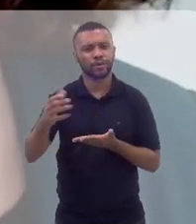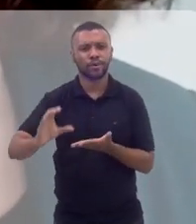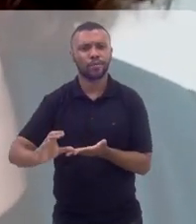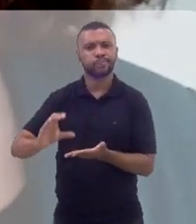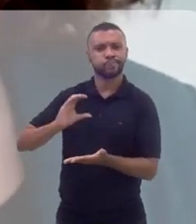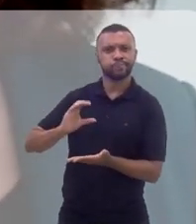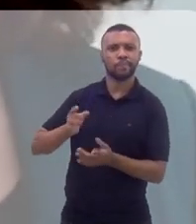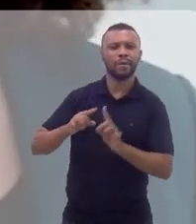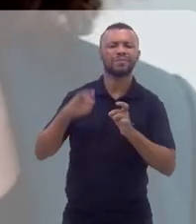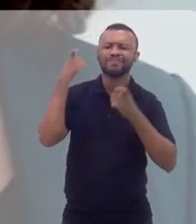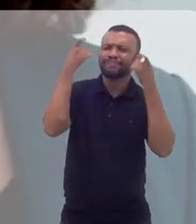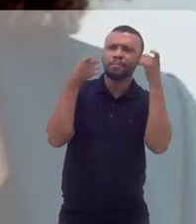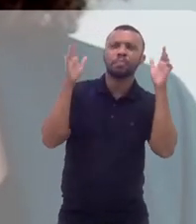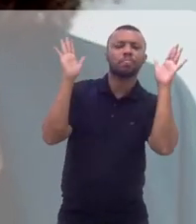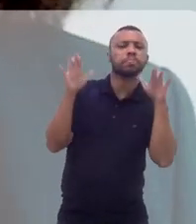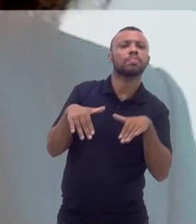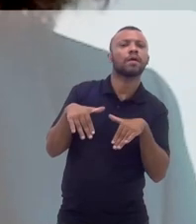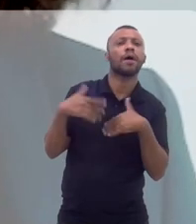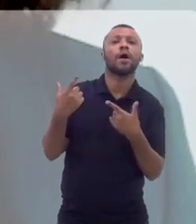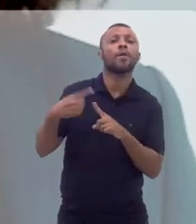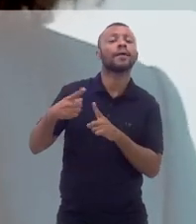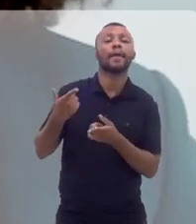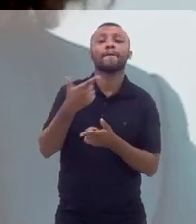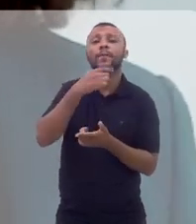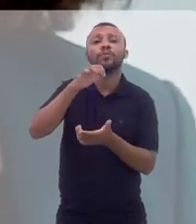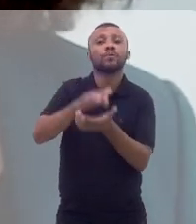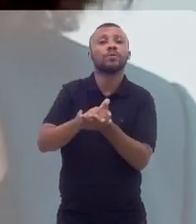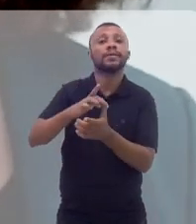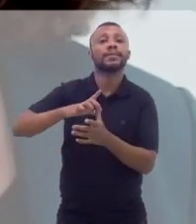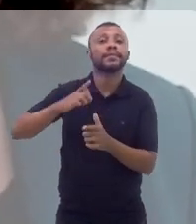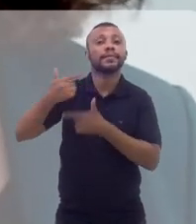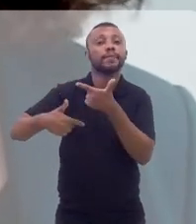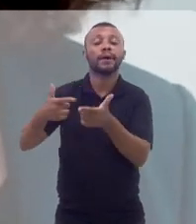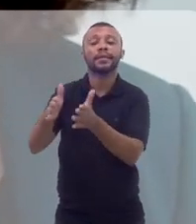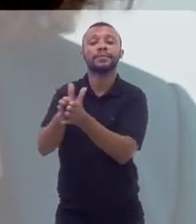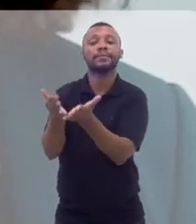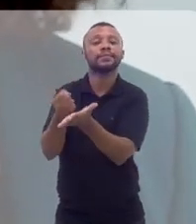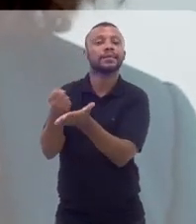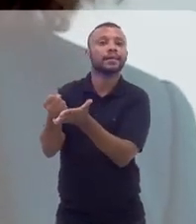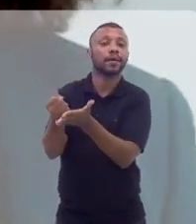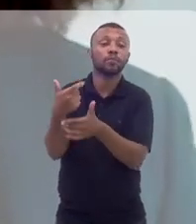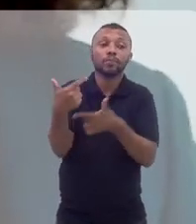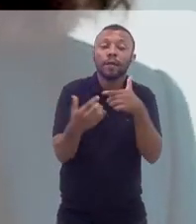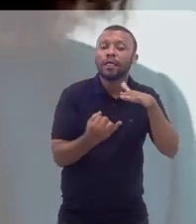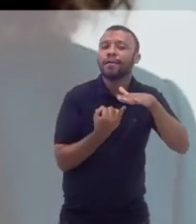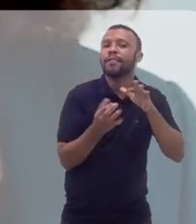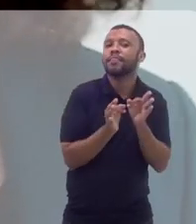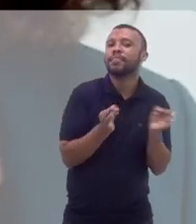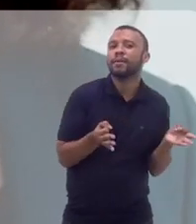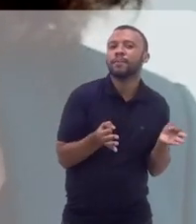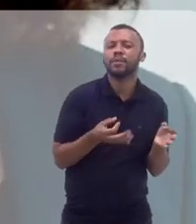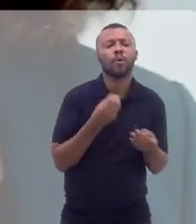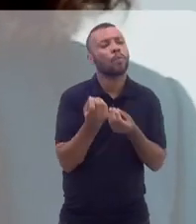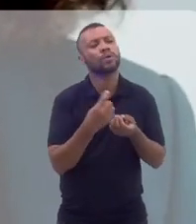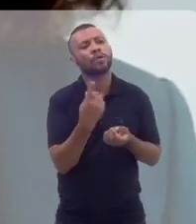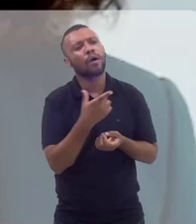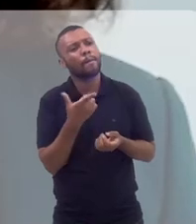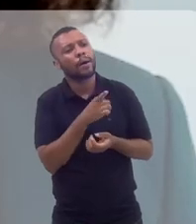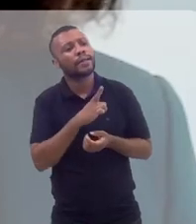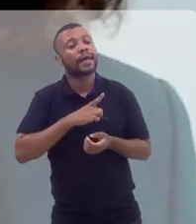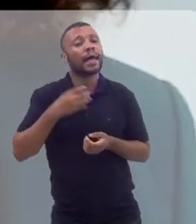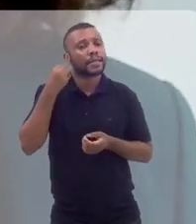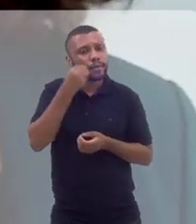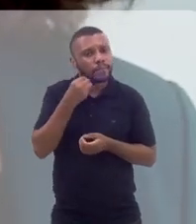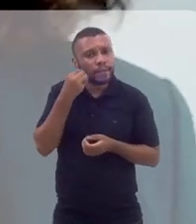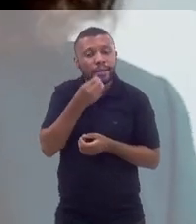dinheiro, mas eu não me preocupo tanto porque meu marido tem carteira assinada, que a gente é mais informal. Então, como é a gente também pode trazer um pouco